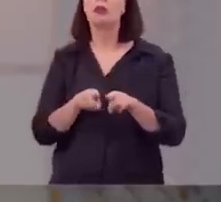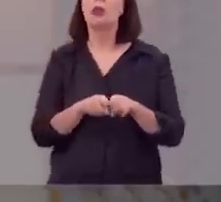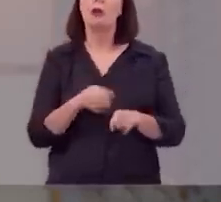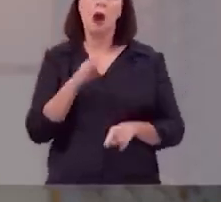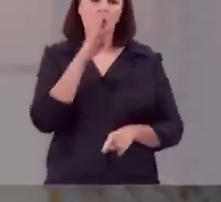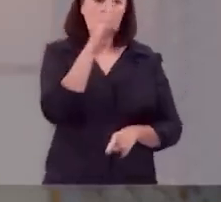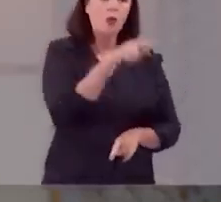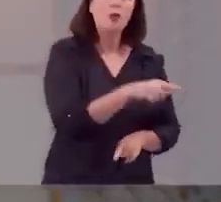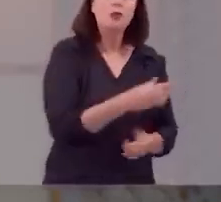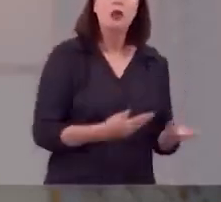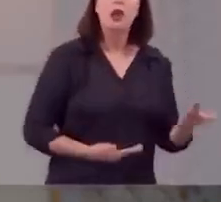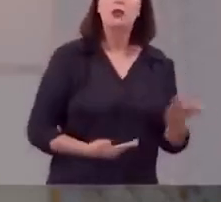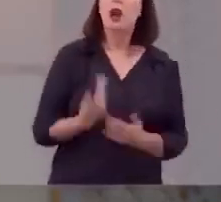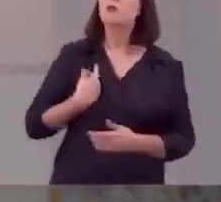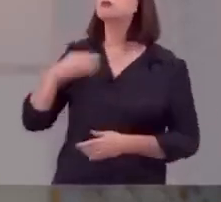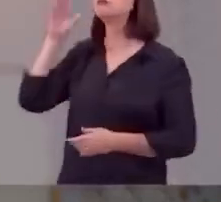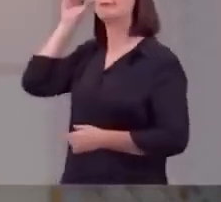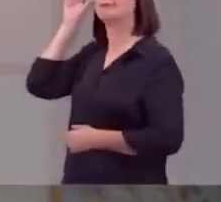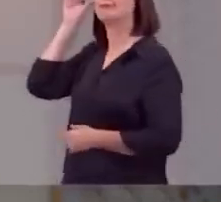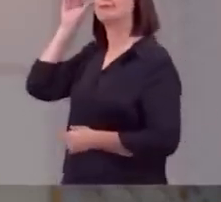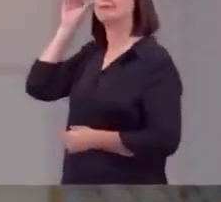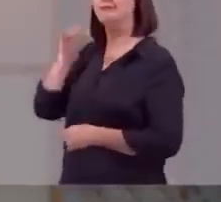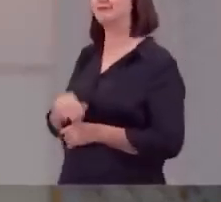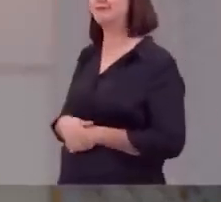de servir a Deus por interesse